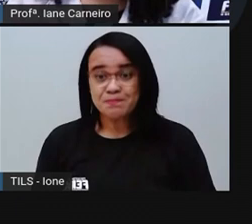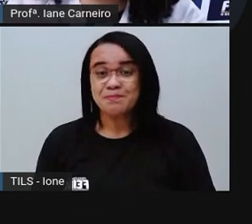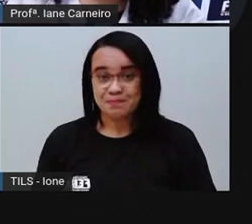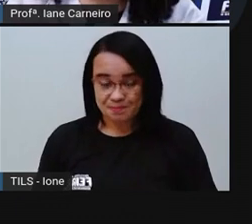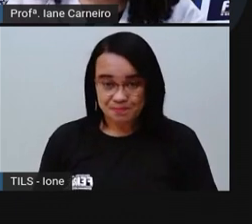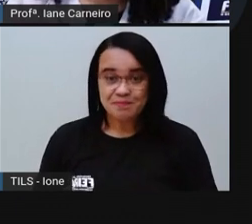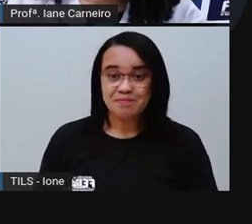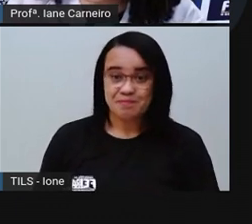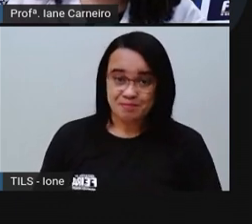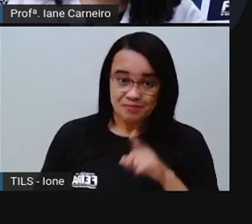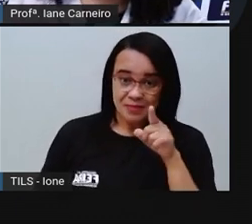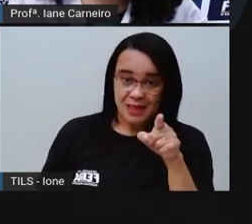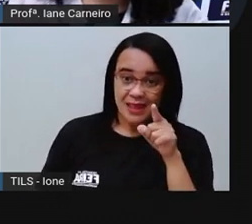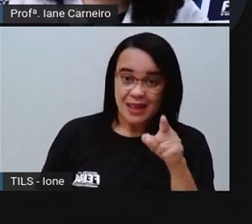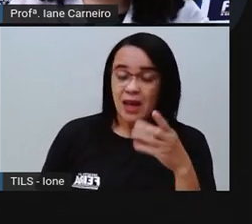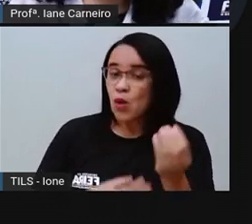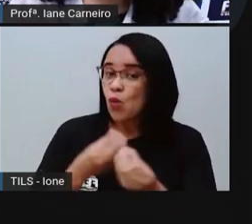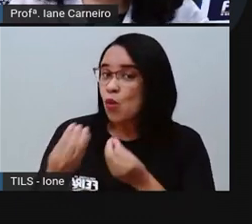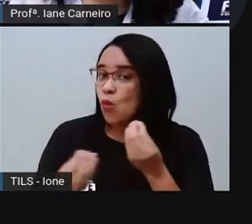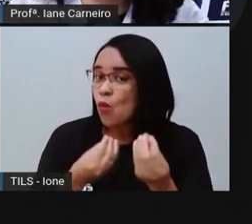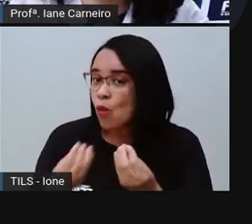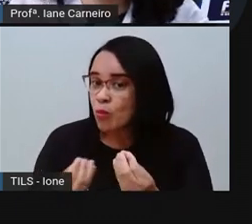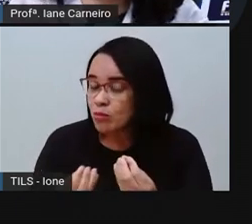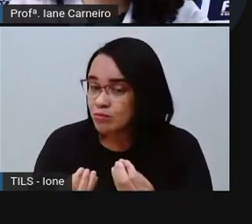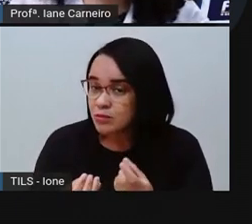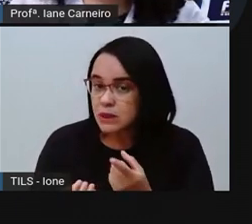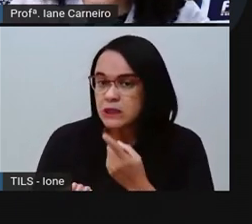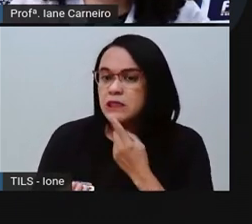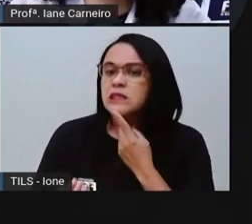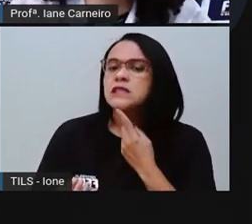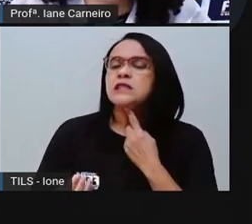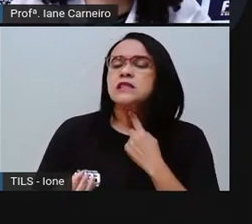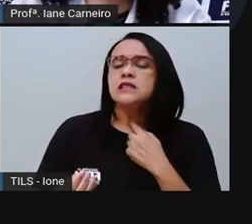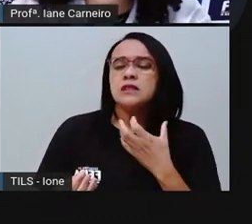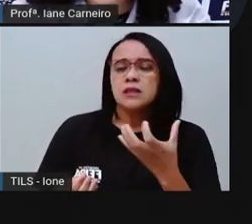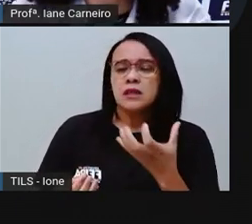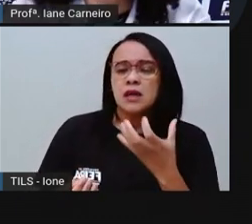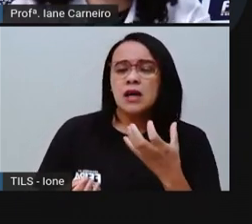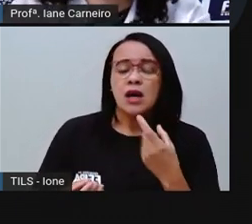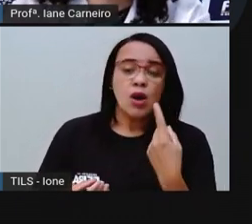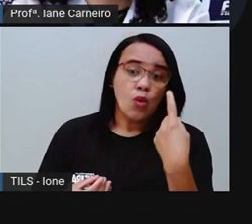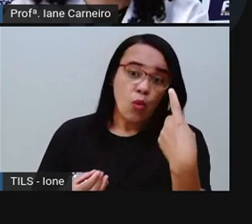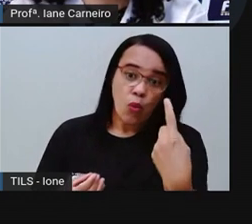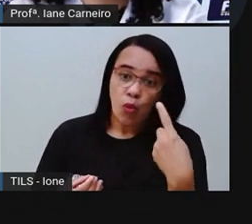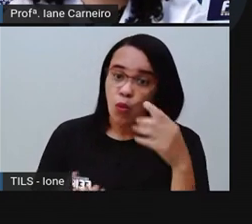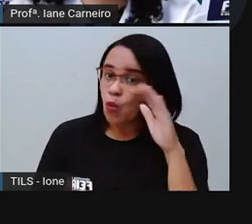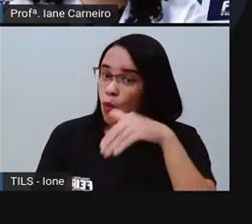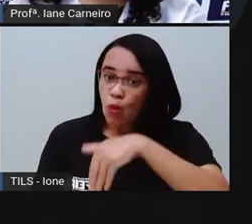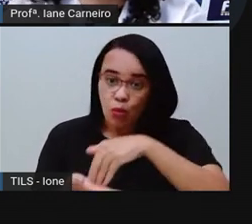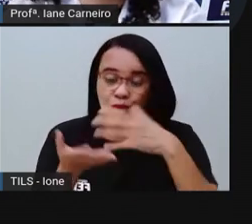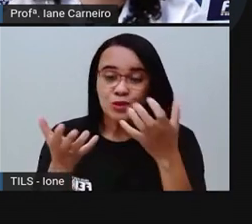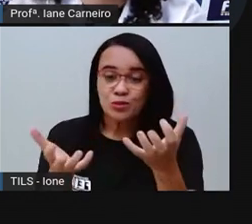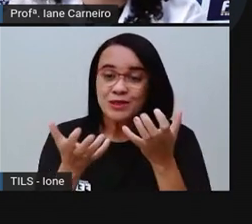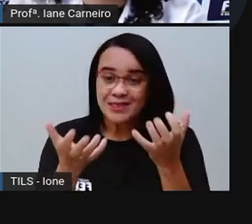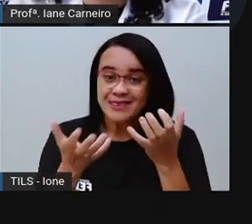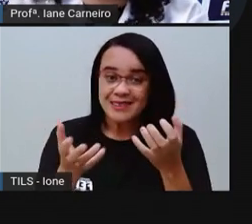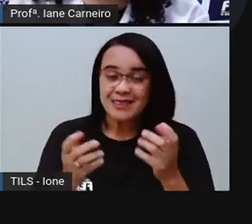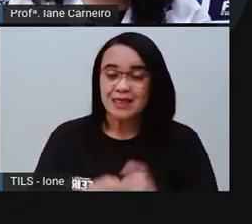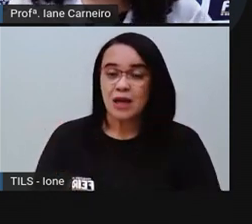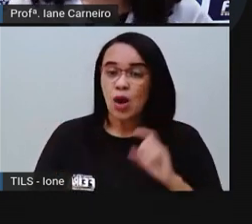A Centopeia agora tinha um último desejo. Pular de galho em galho lá no alto das árvores da floresta.